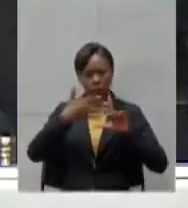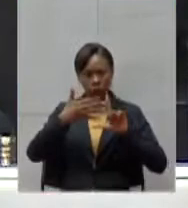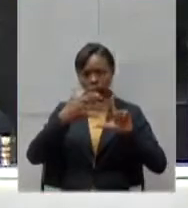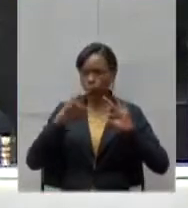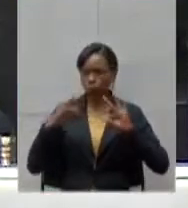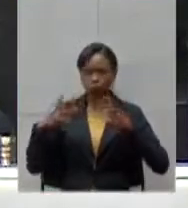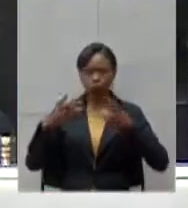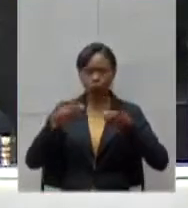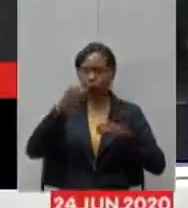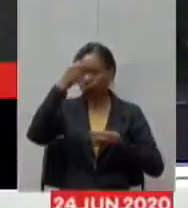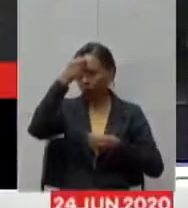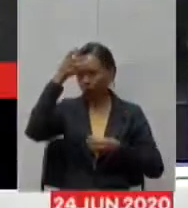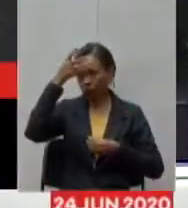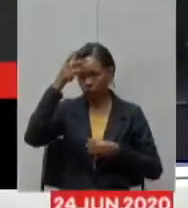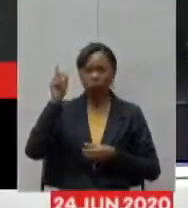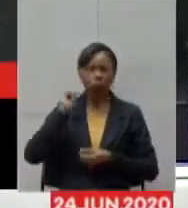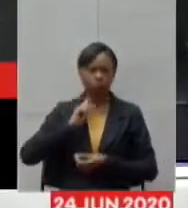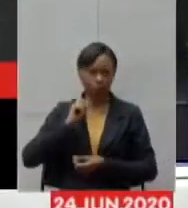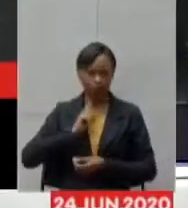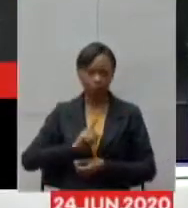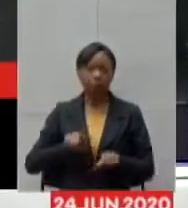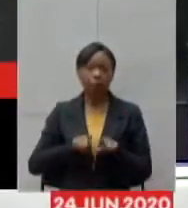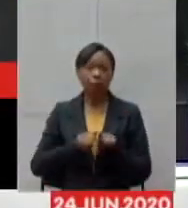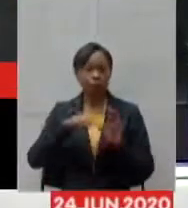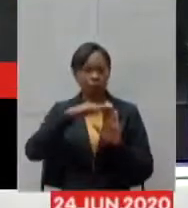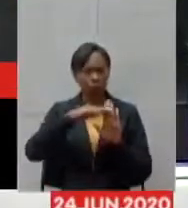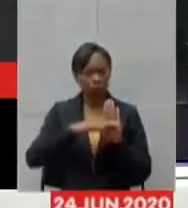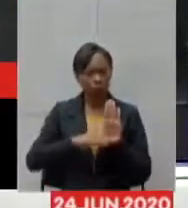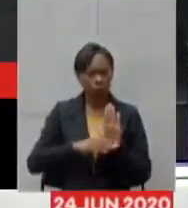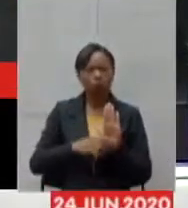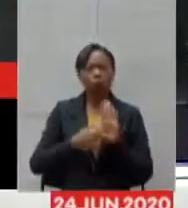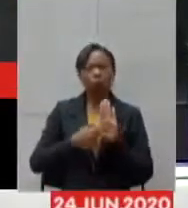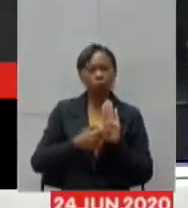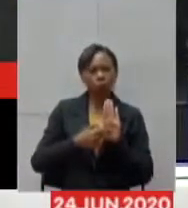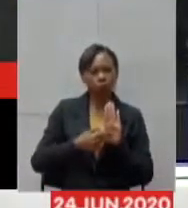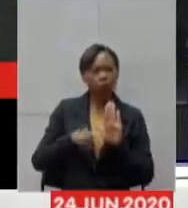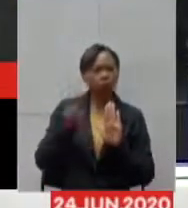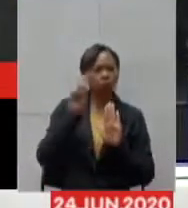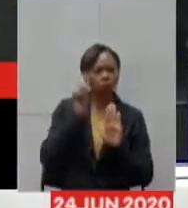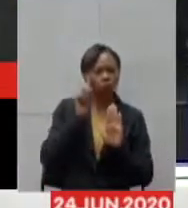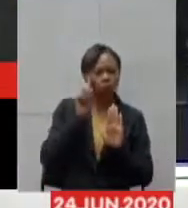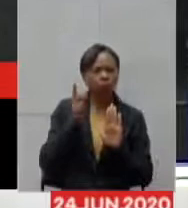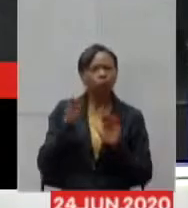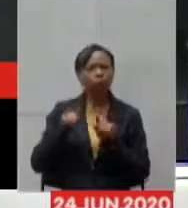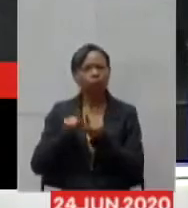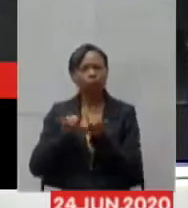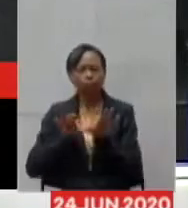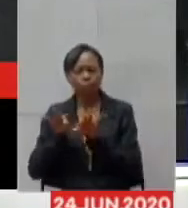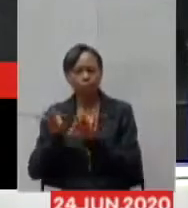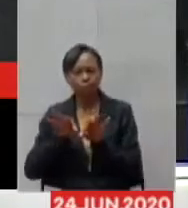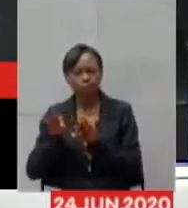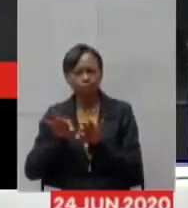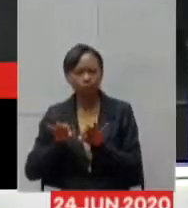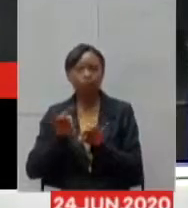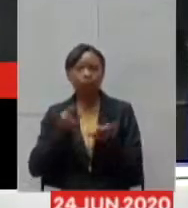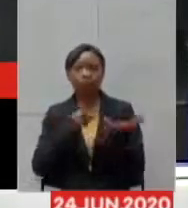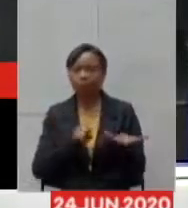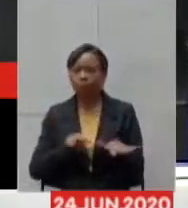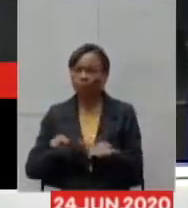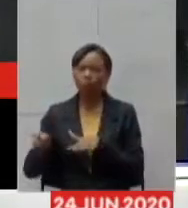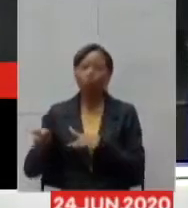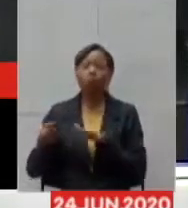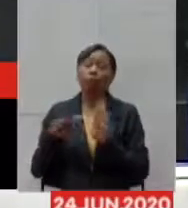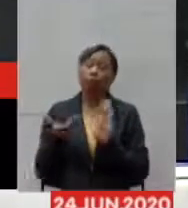Estado, e boletins diários e também consolidados semanais. seja, nosso objetivo, dentro daquela ideia da transparência,